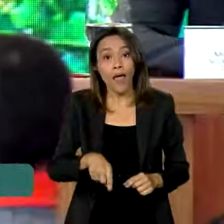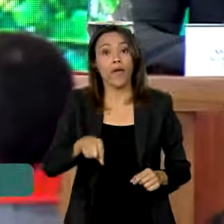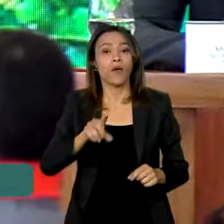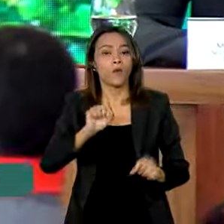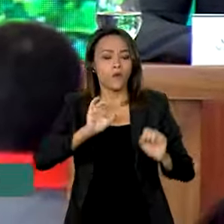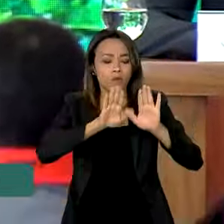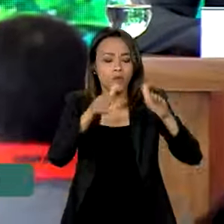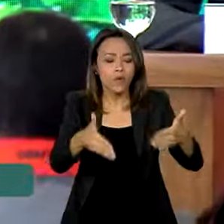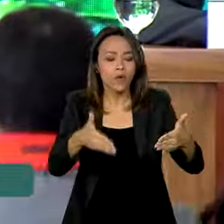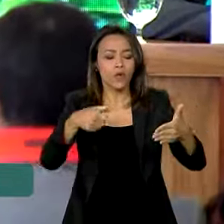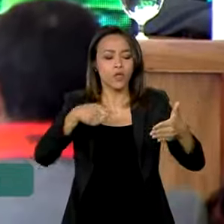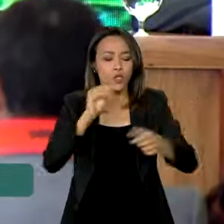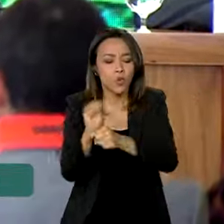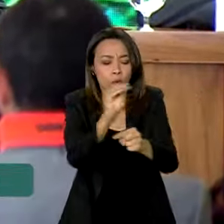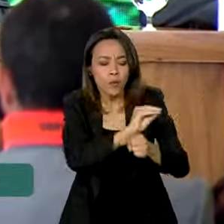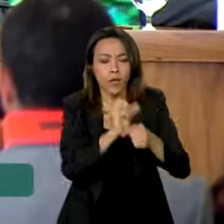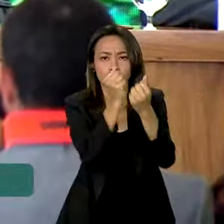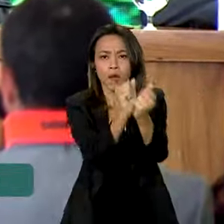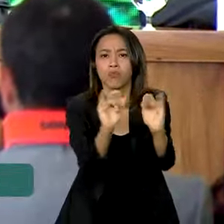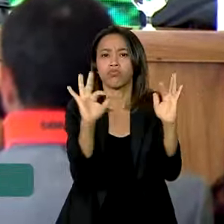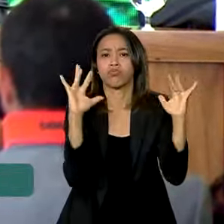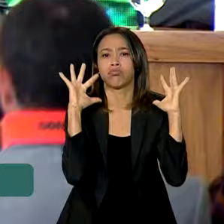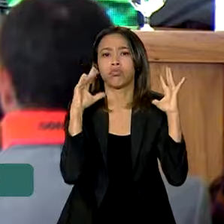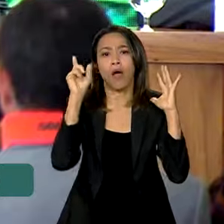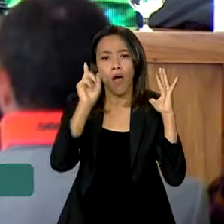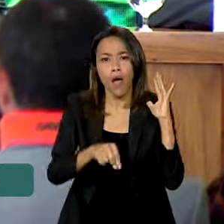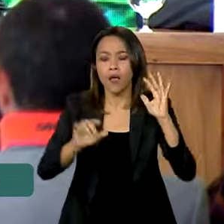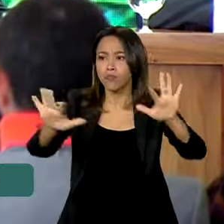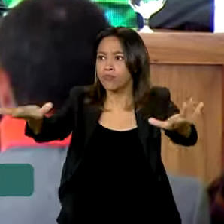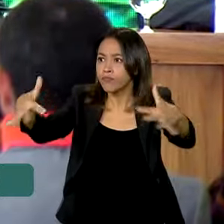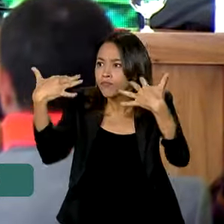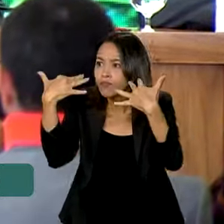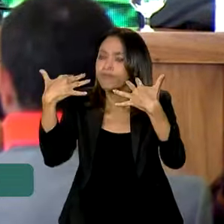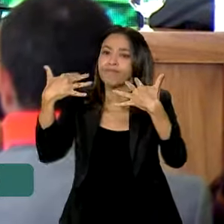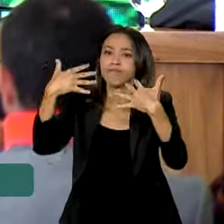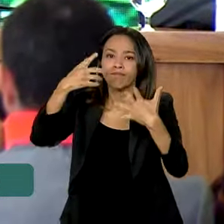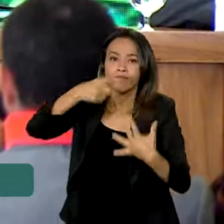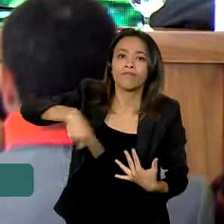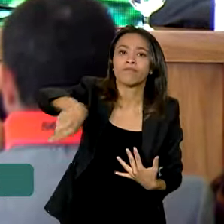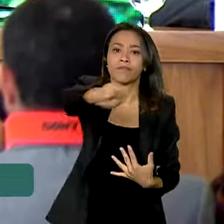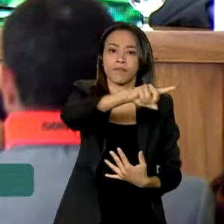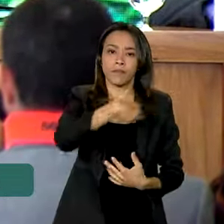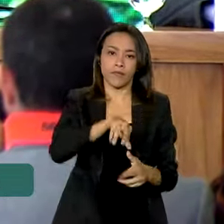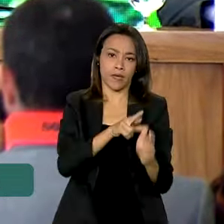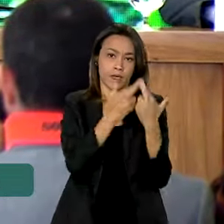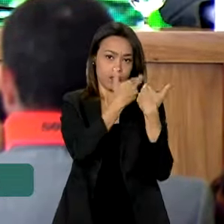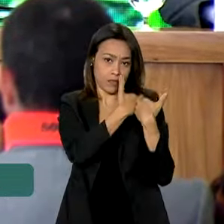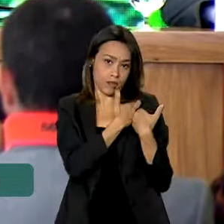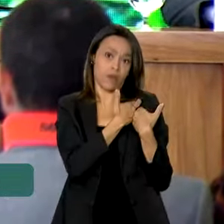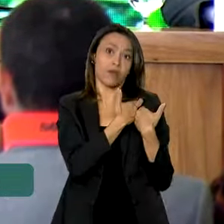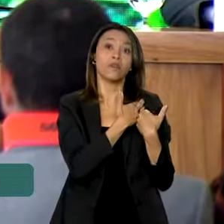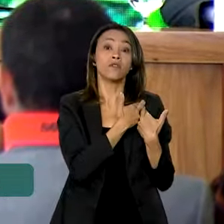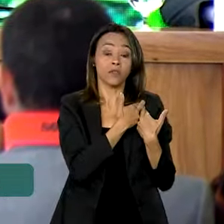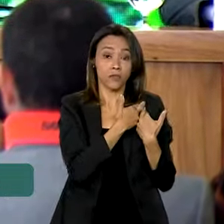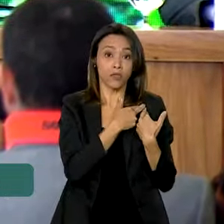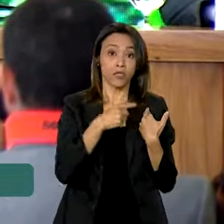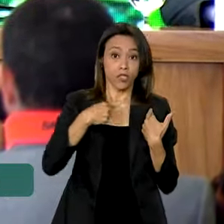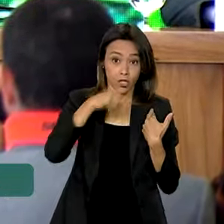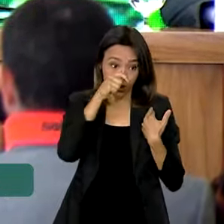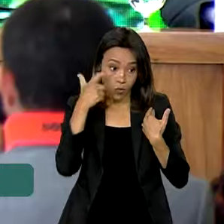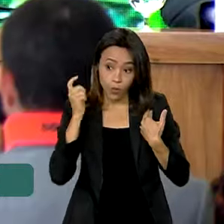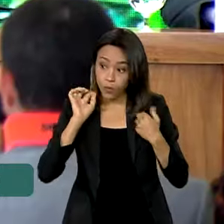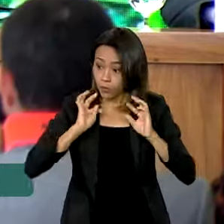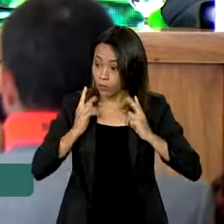ambiental é um chamamento à responsabilidade dos nossos humanos,